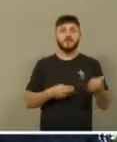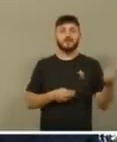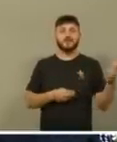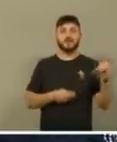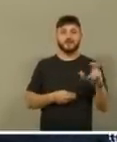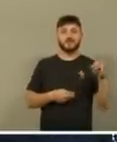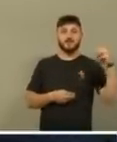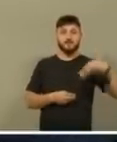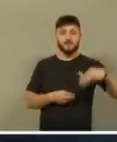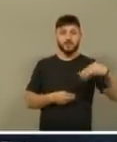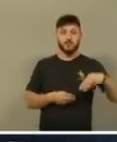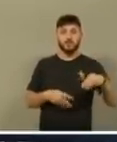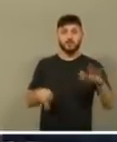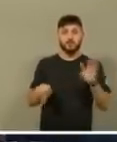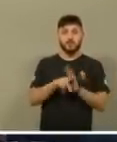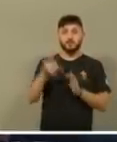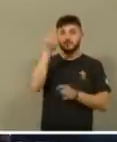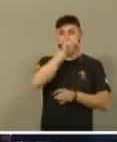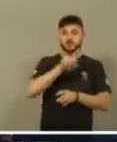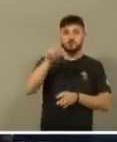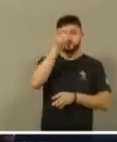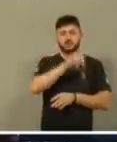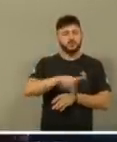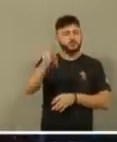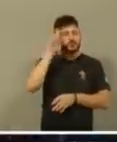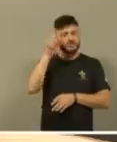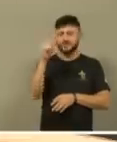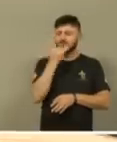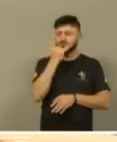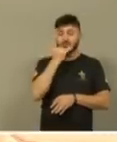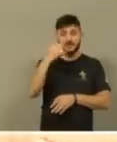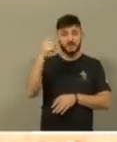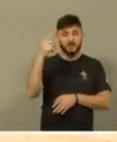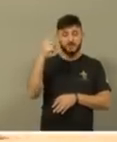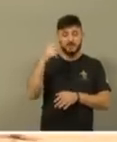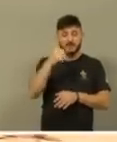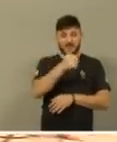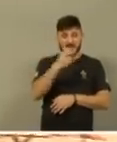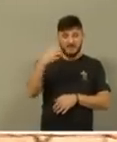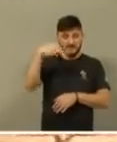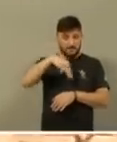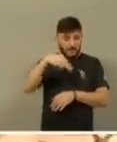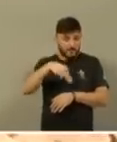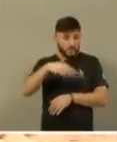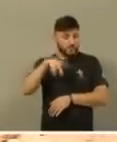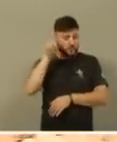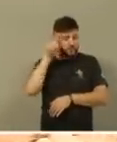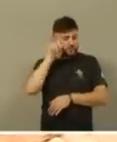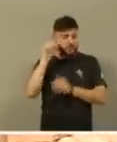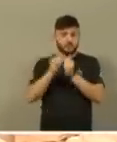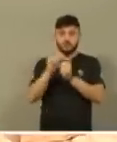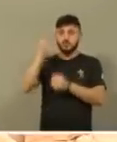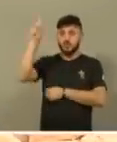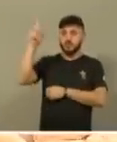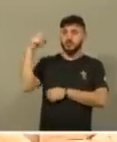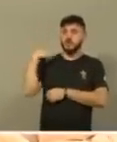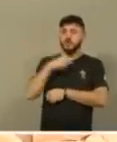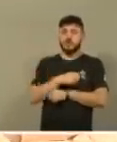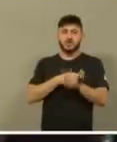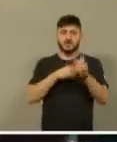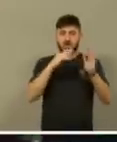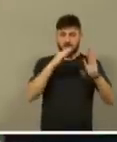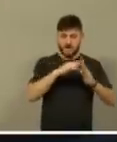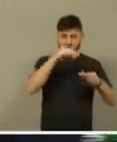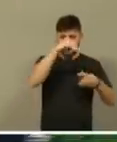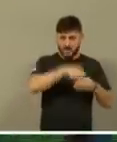diários, Deus, você vai ter que, estipular na nossa casa, nós não vamos, falar tais palavras, na nossa